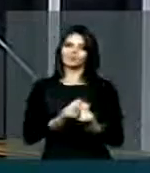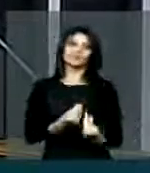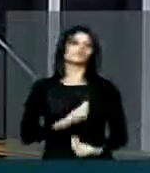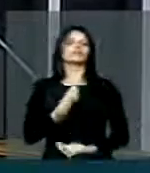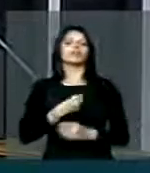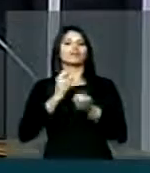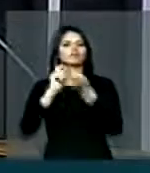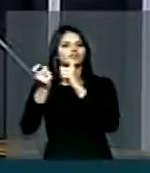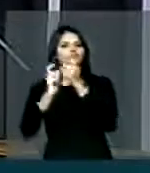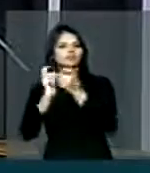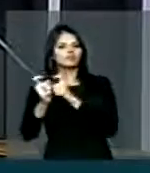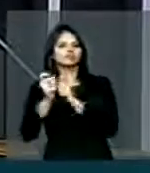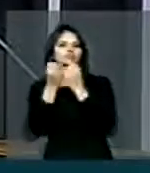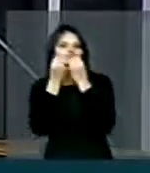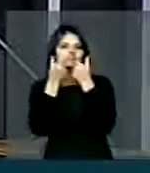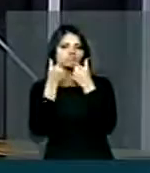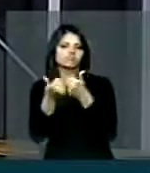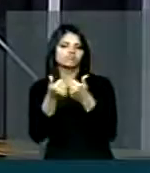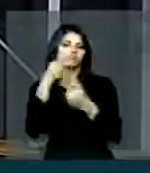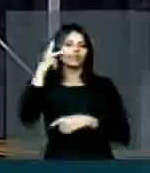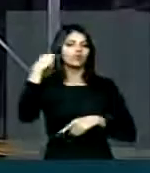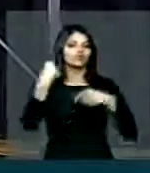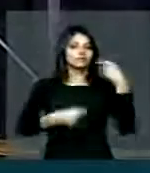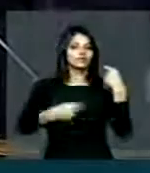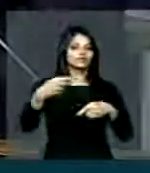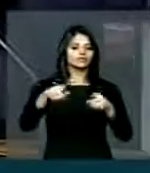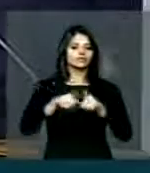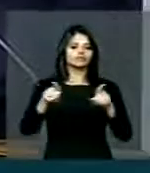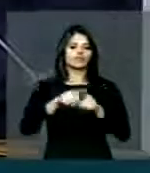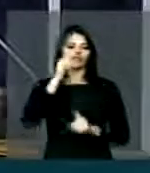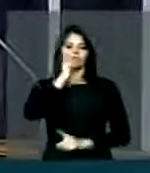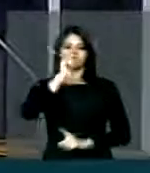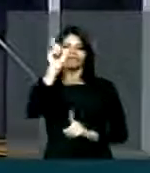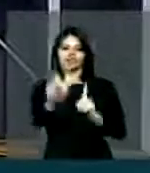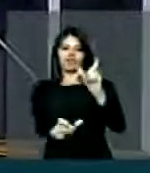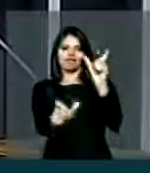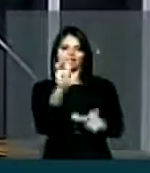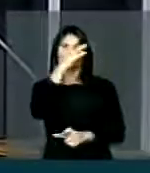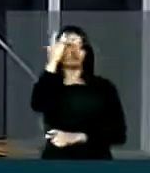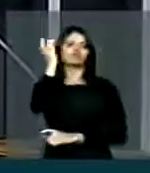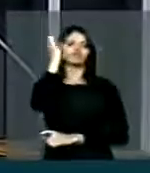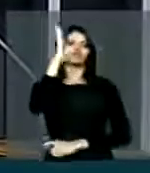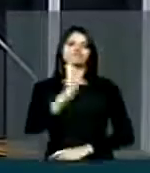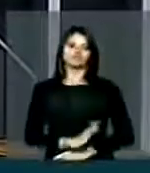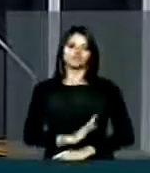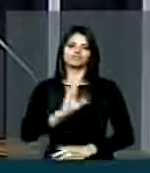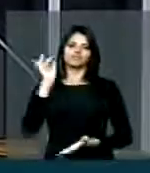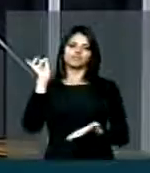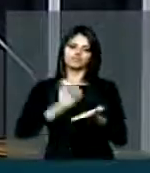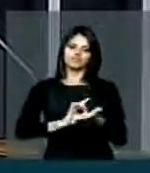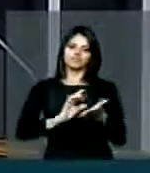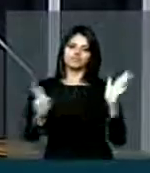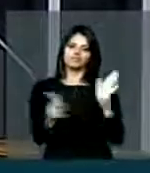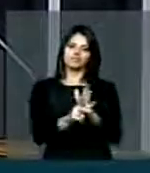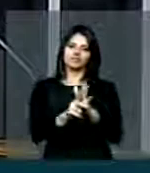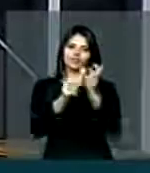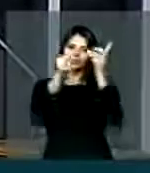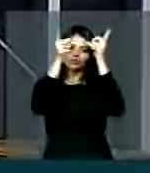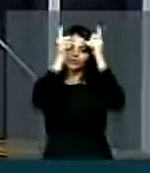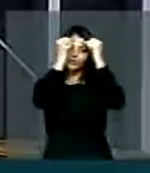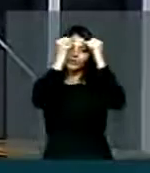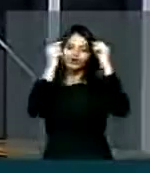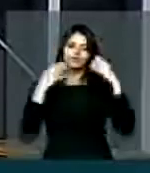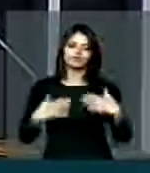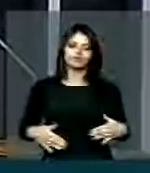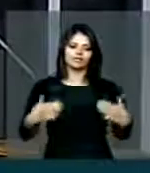administrativamente, politicamente. E a mulher brasileira, sem dúvida nenhuma, trouxe um alento muito grande, não